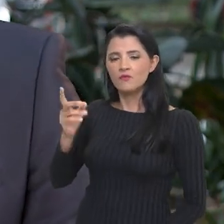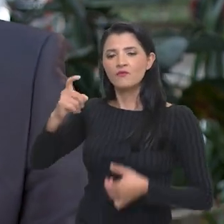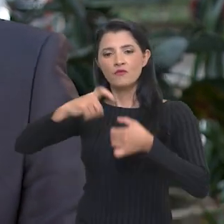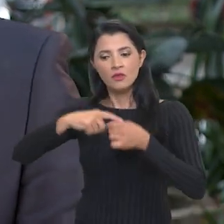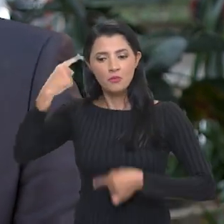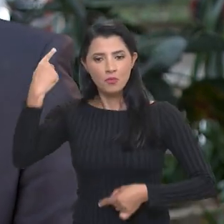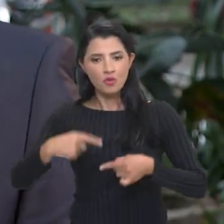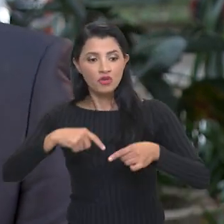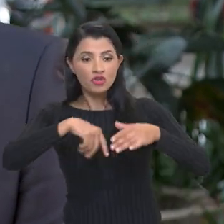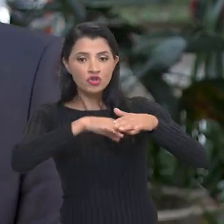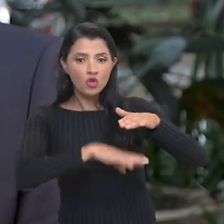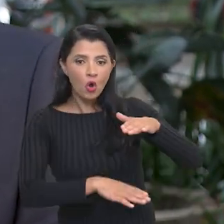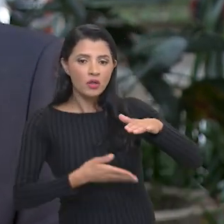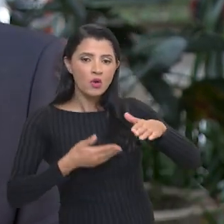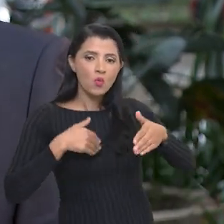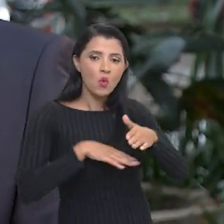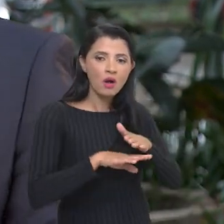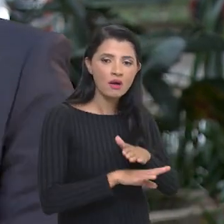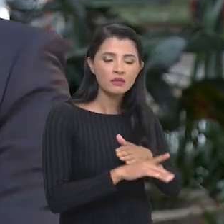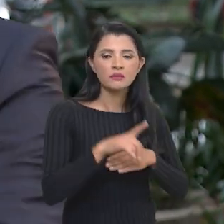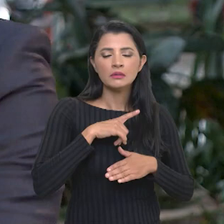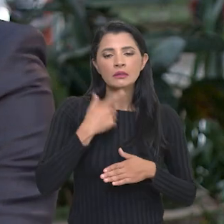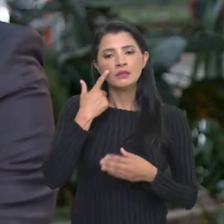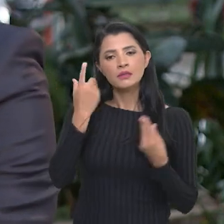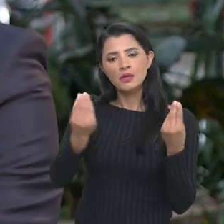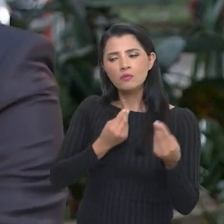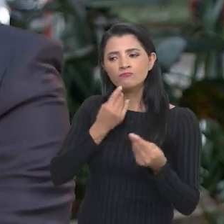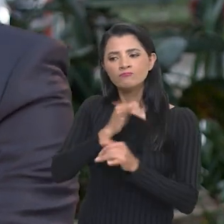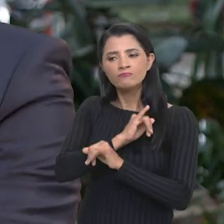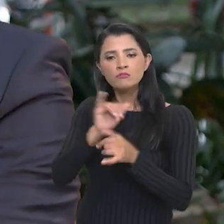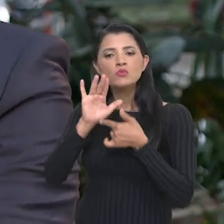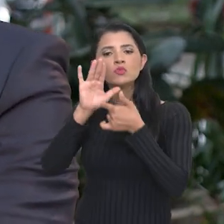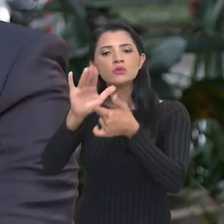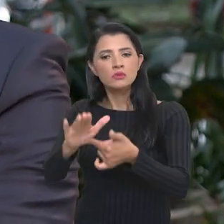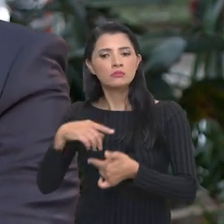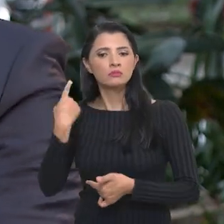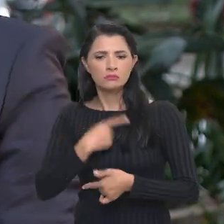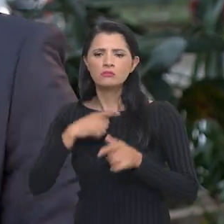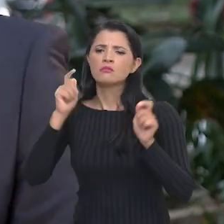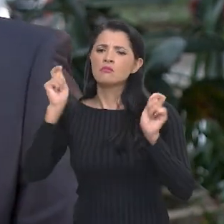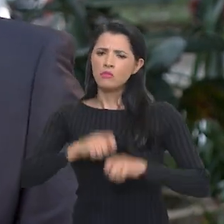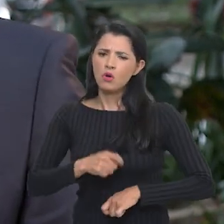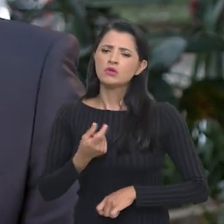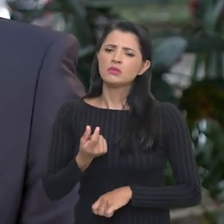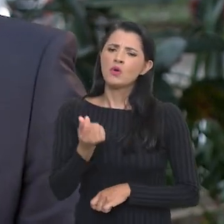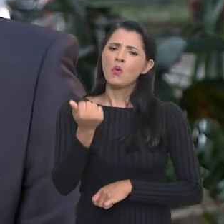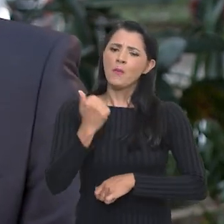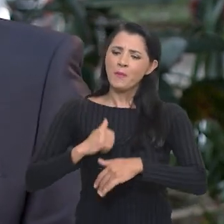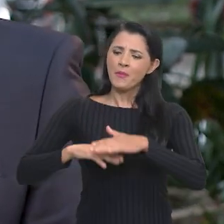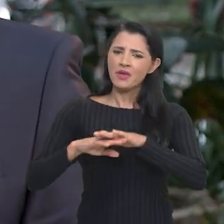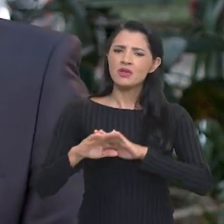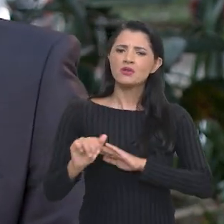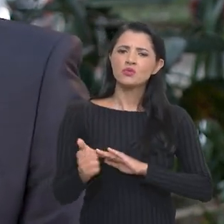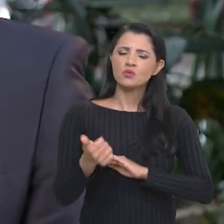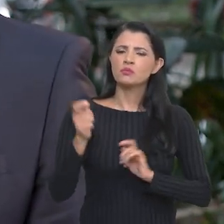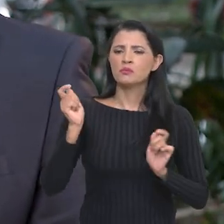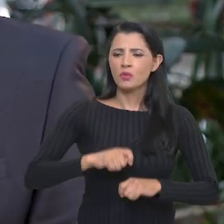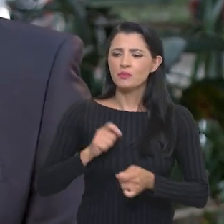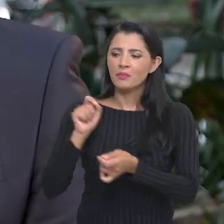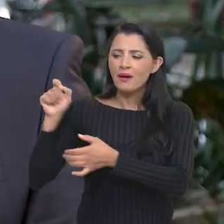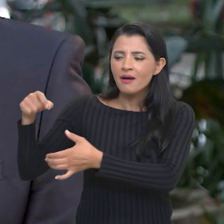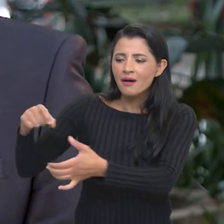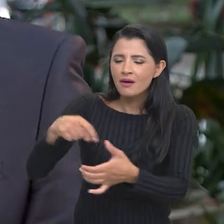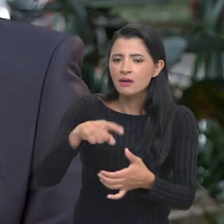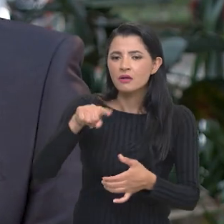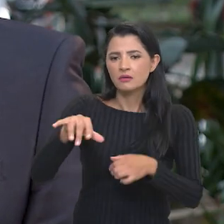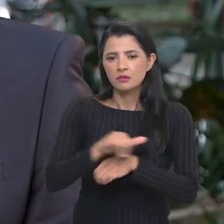voltando a praticar a política de estoques públicos. A gente fazendo a sinalização de que nós possamos ter um preço mínimo mais